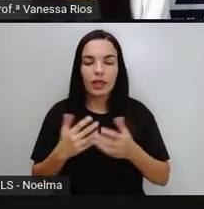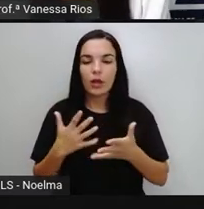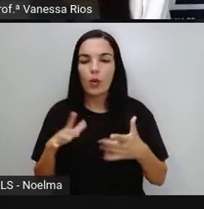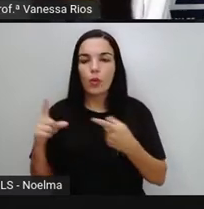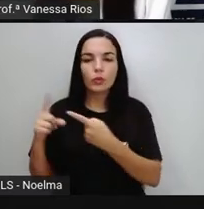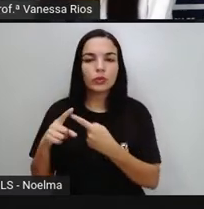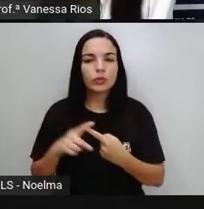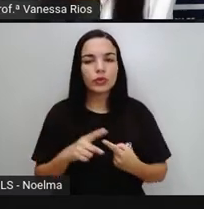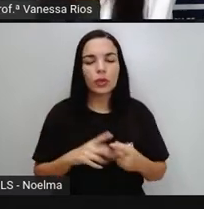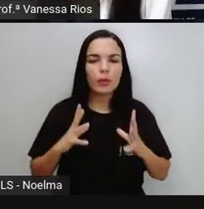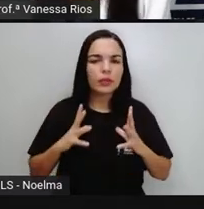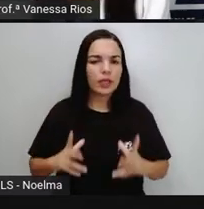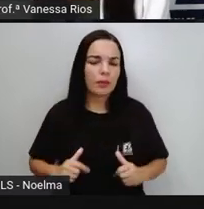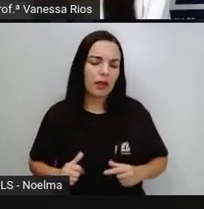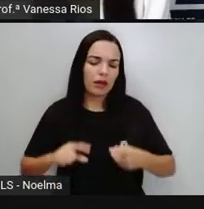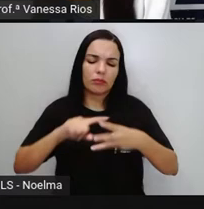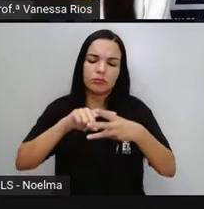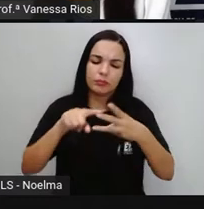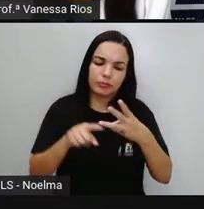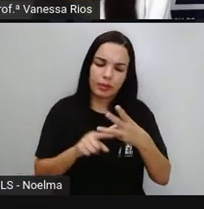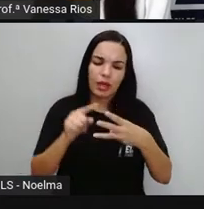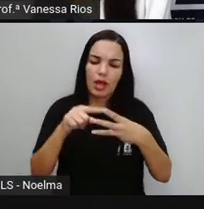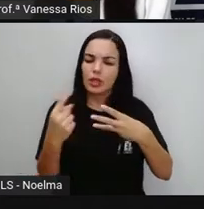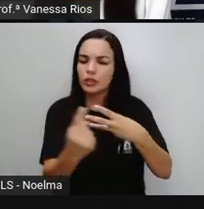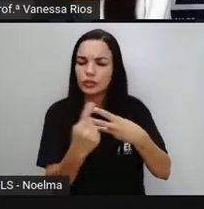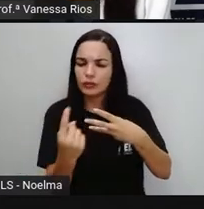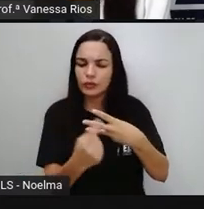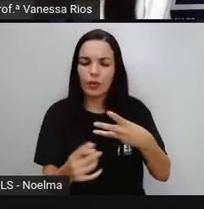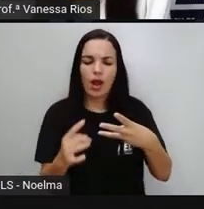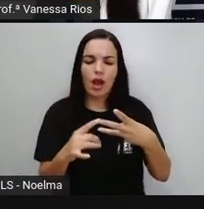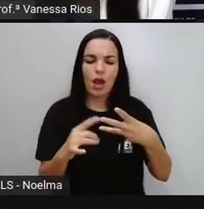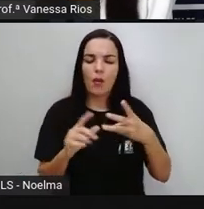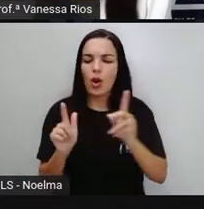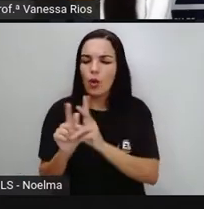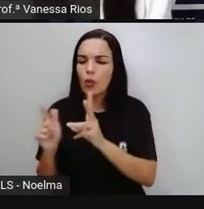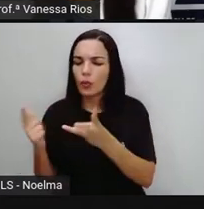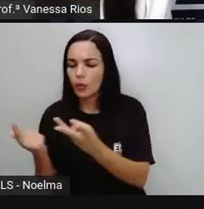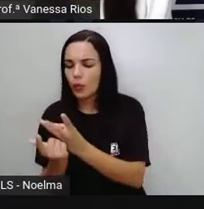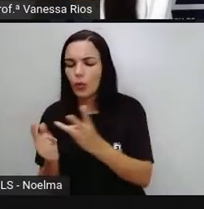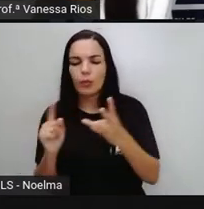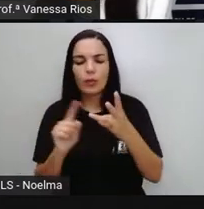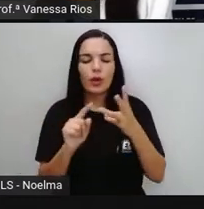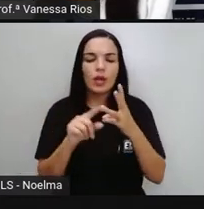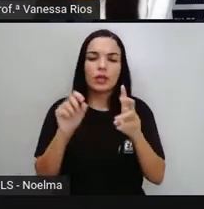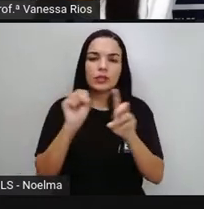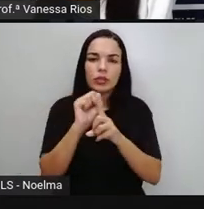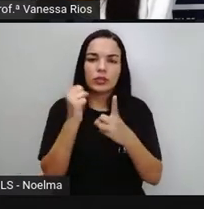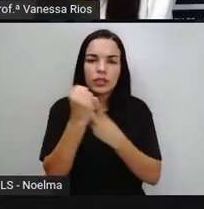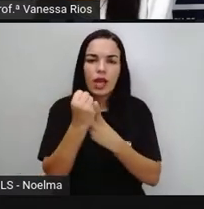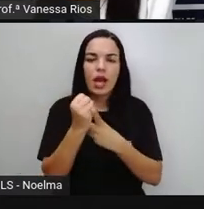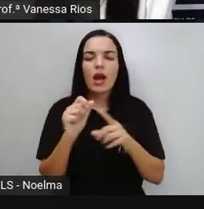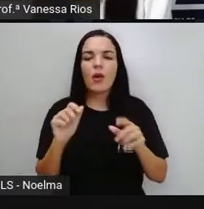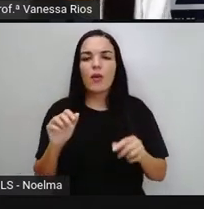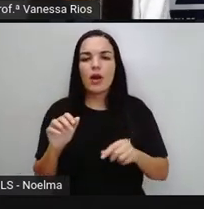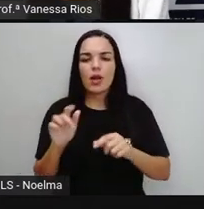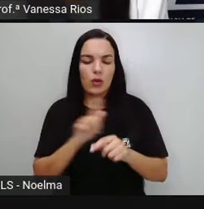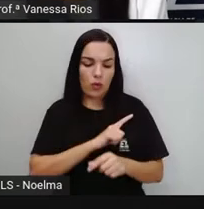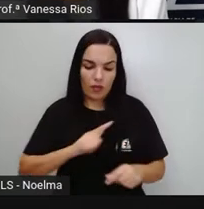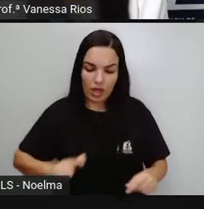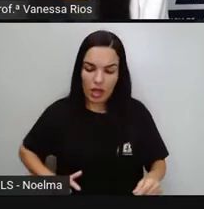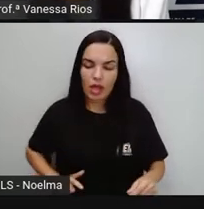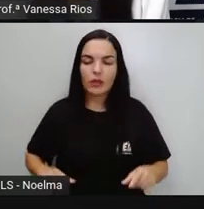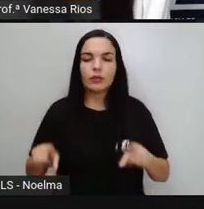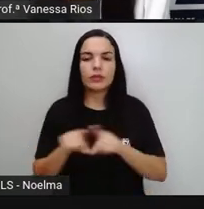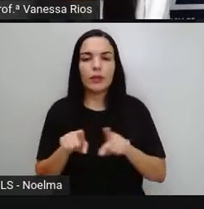De higiene Individual Coletiva Pública A gente A A estudou Sobre a higiene Do nosso corpo